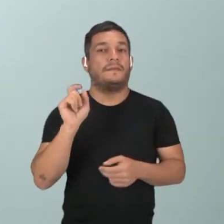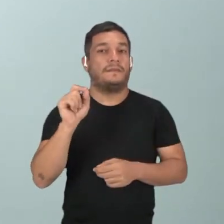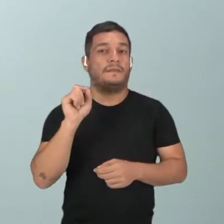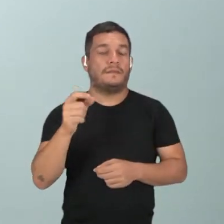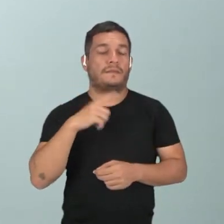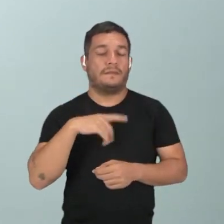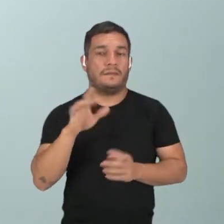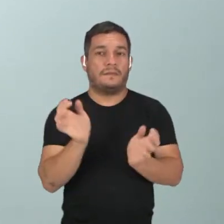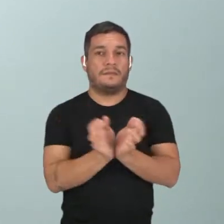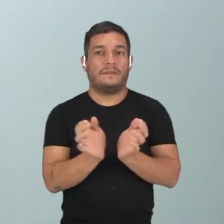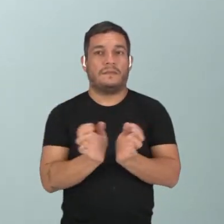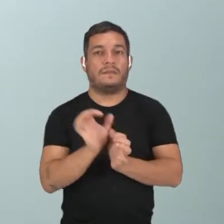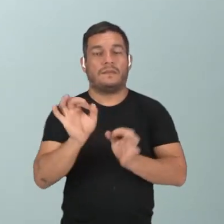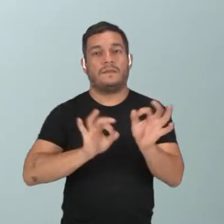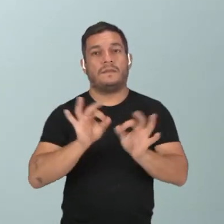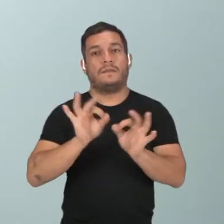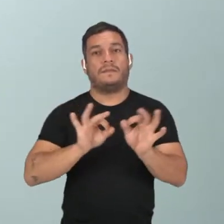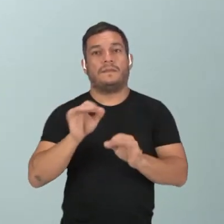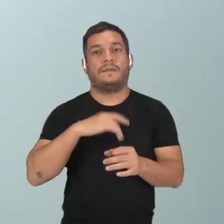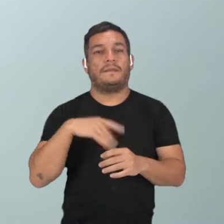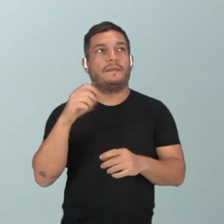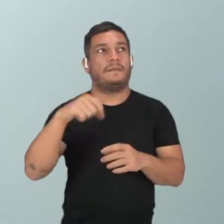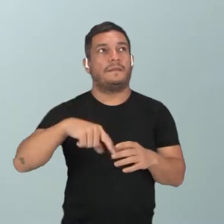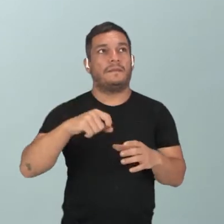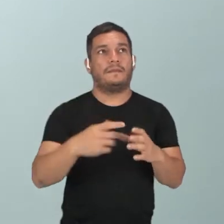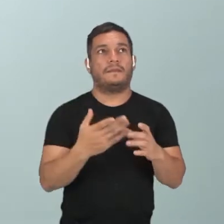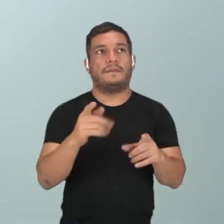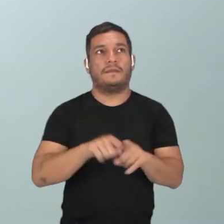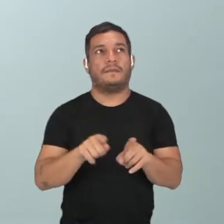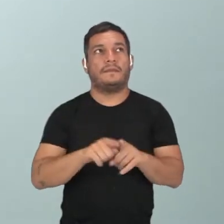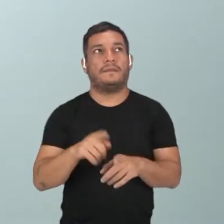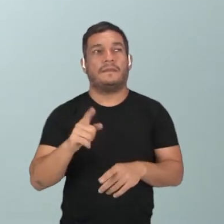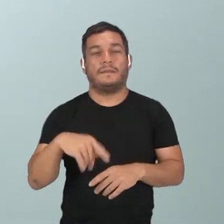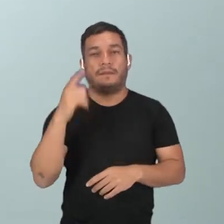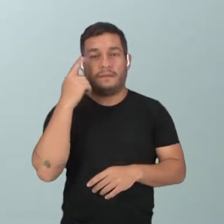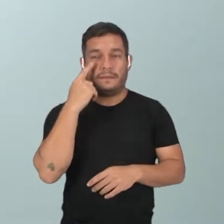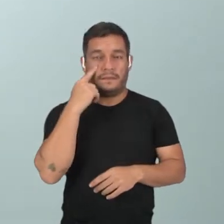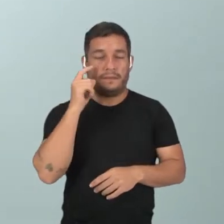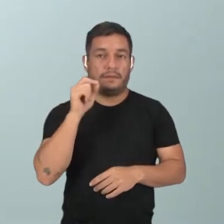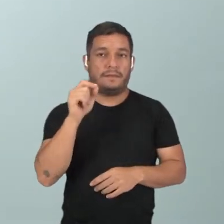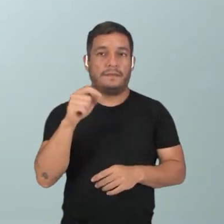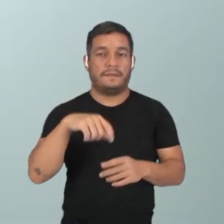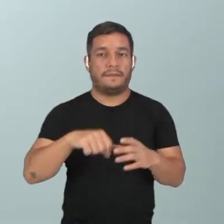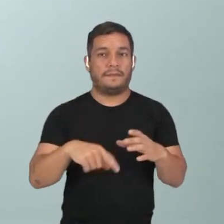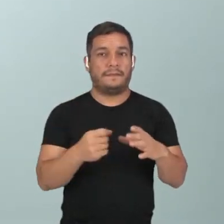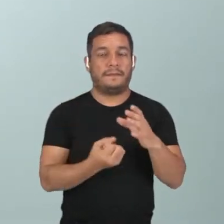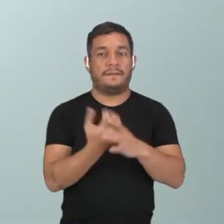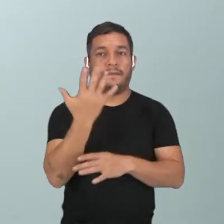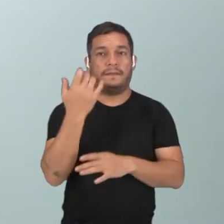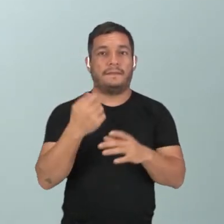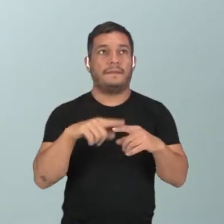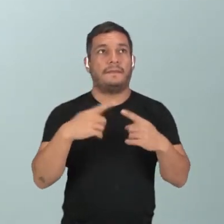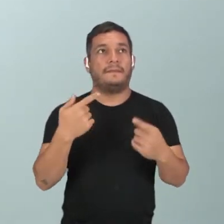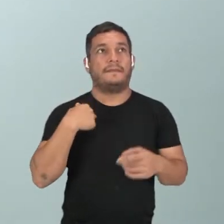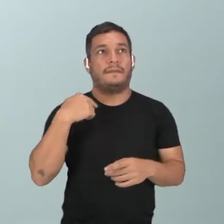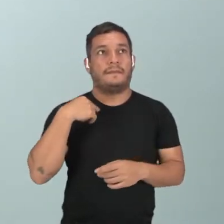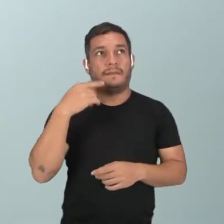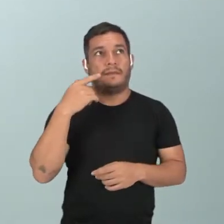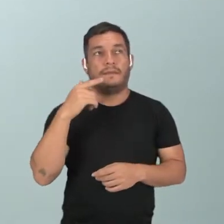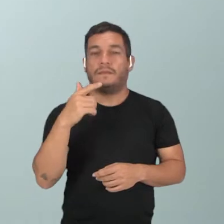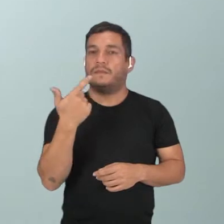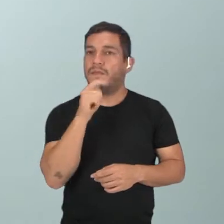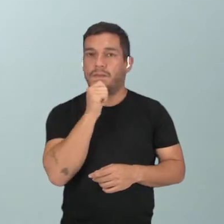vão possuir também estrutura de semente. Então são as primeiras plantas produtoras de semente, mas que ainda não